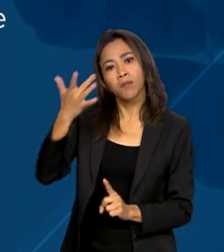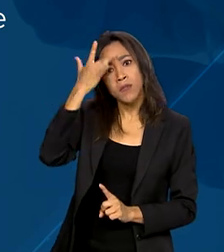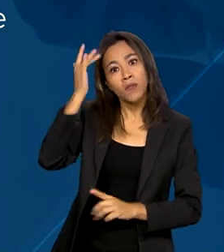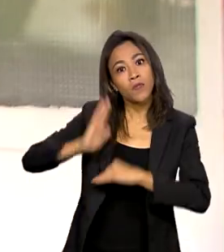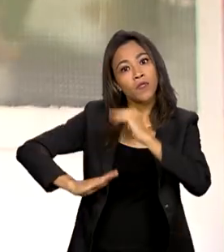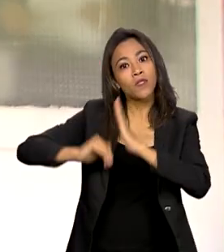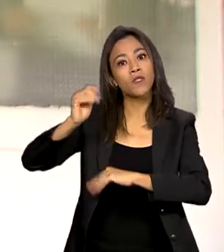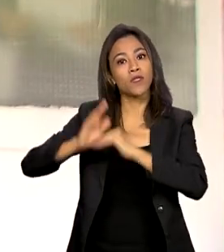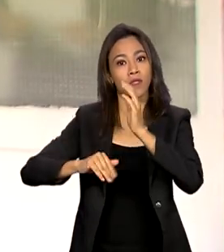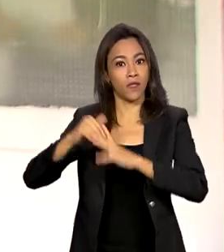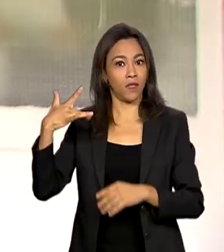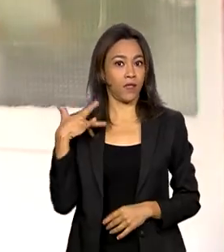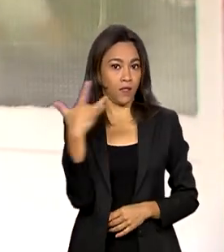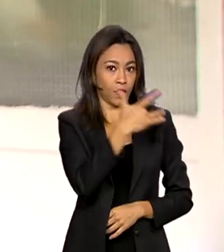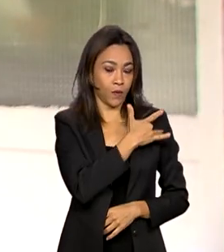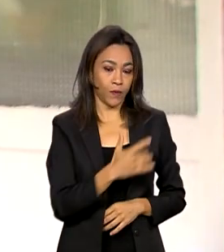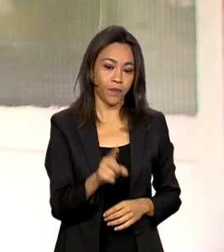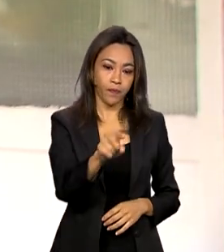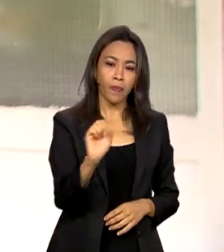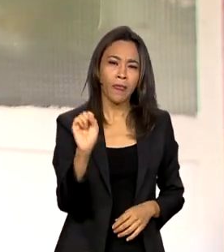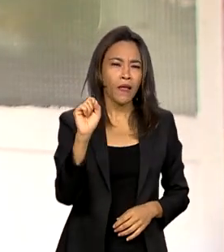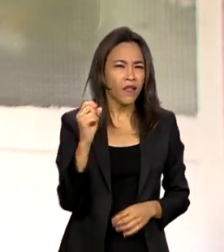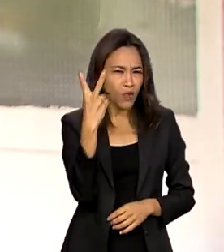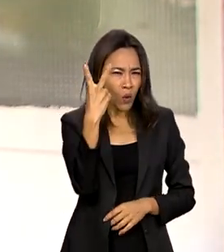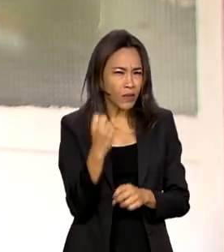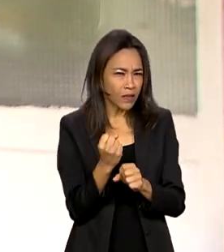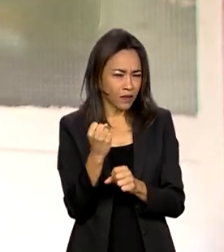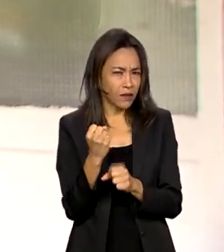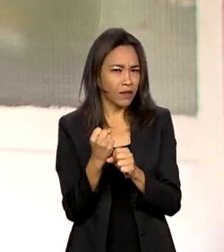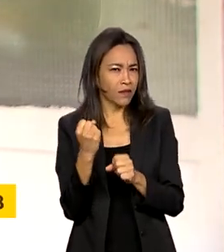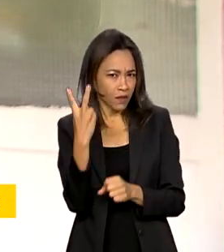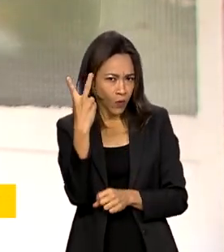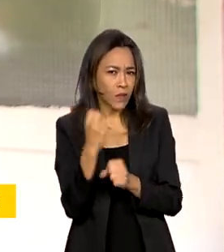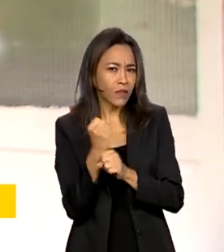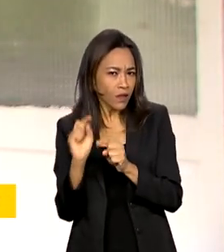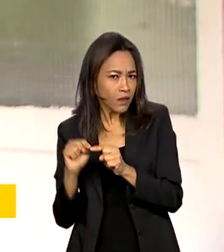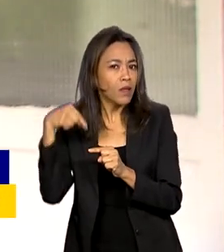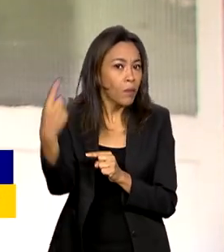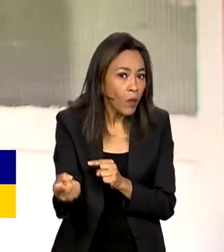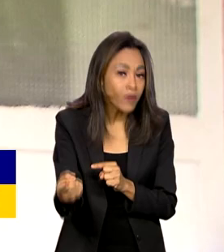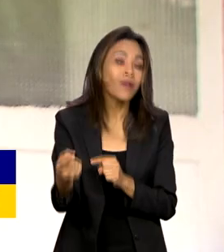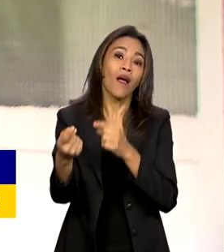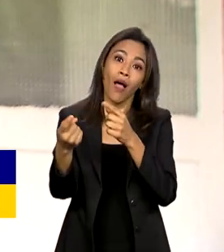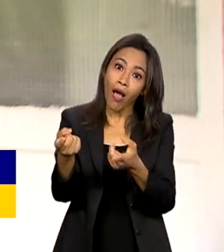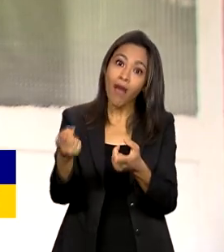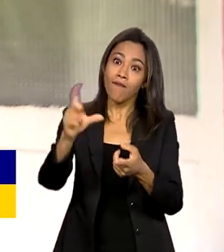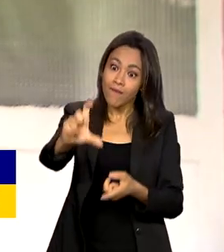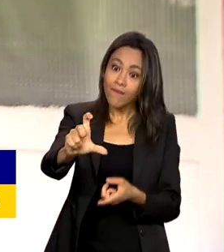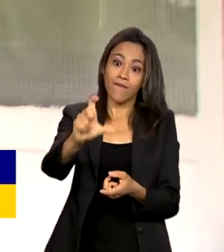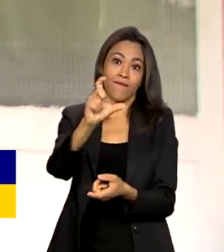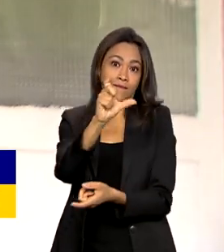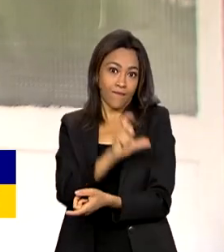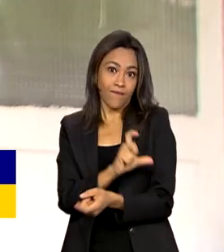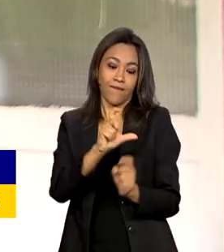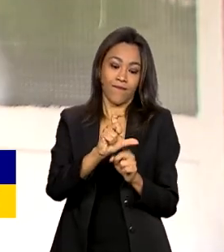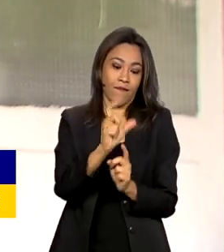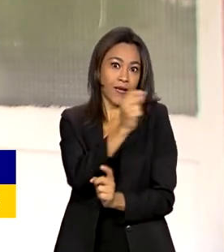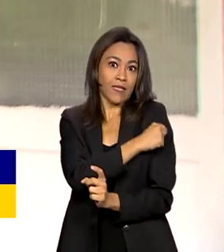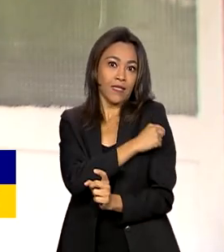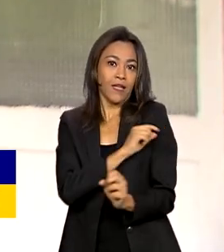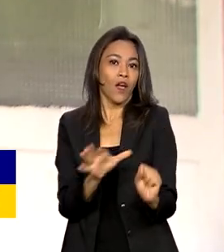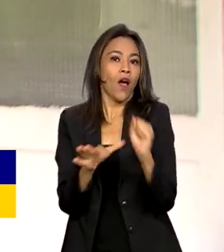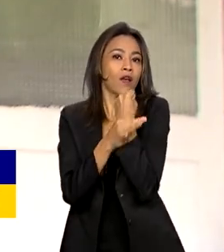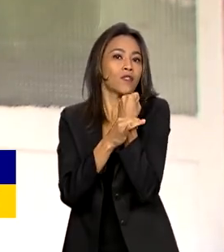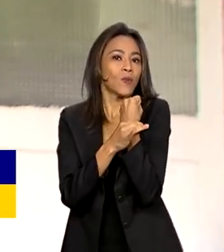saúde. Depois de dois anos de pandemia, foram as vacinas que trouxeram a normalidade de volta. E são